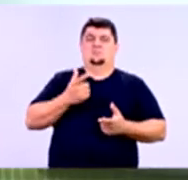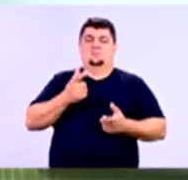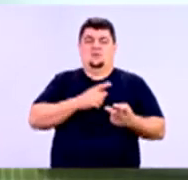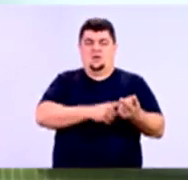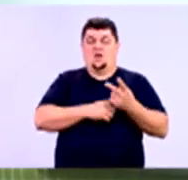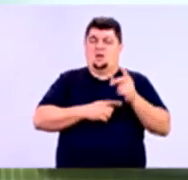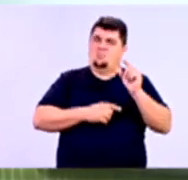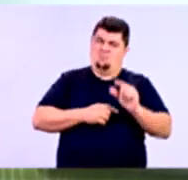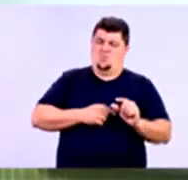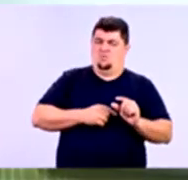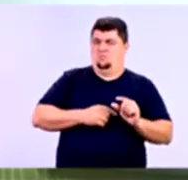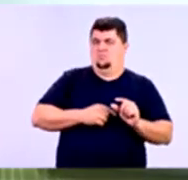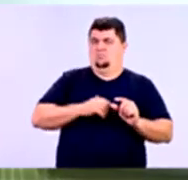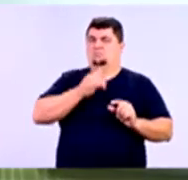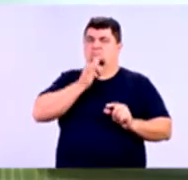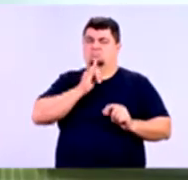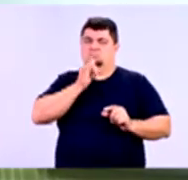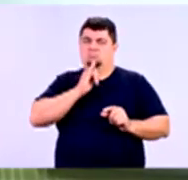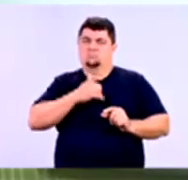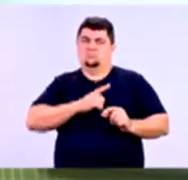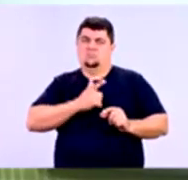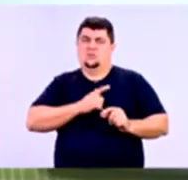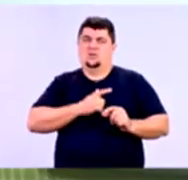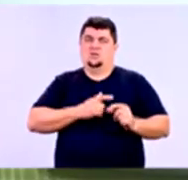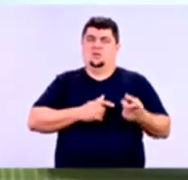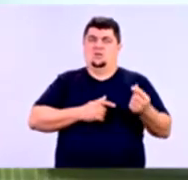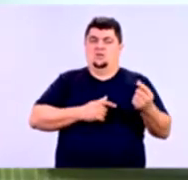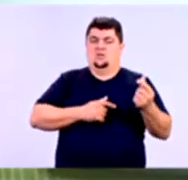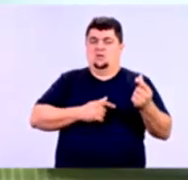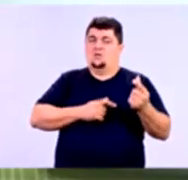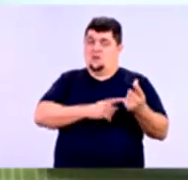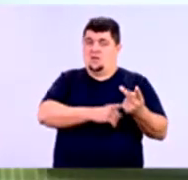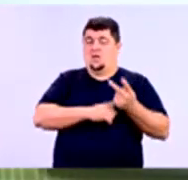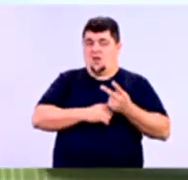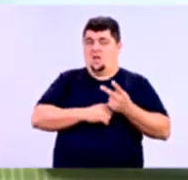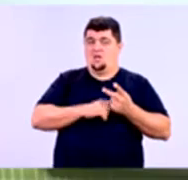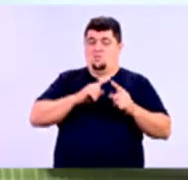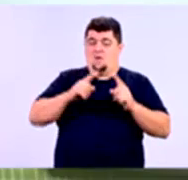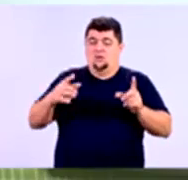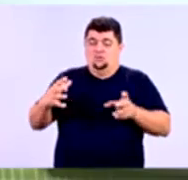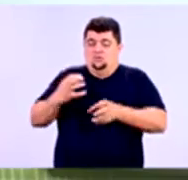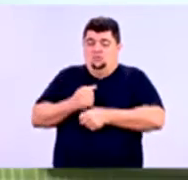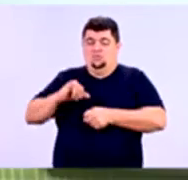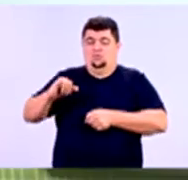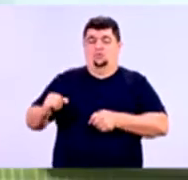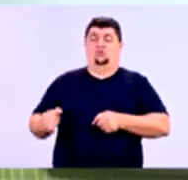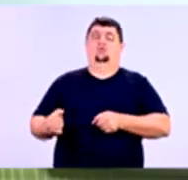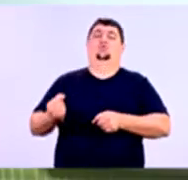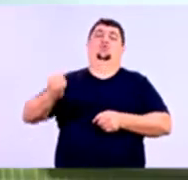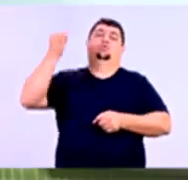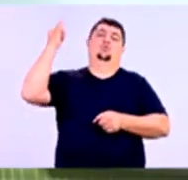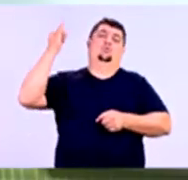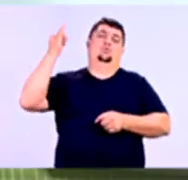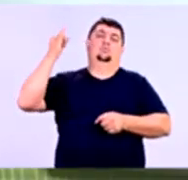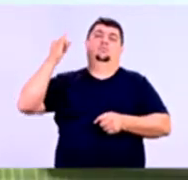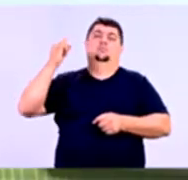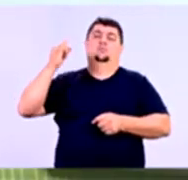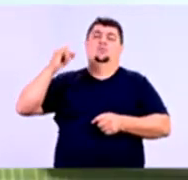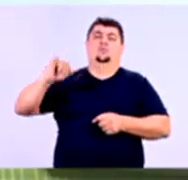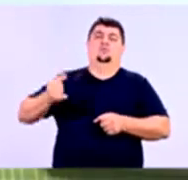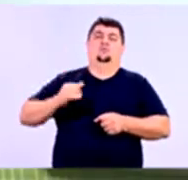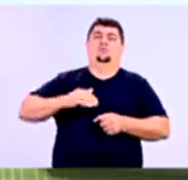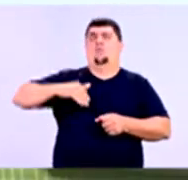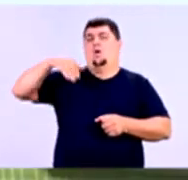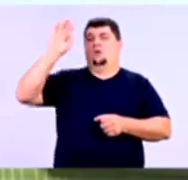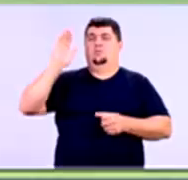crédito, a gente tende a ter crédito acompanhado de juros. Quanto maior o crédito, maior os juros. Vamos para o